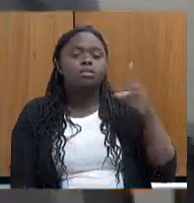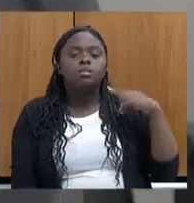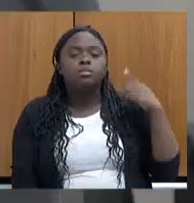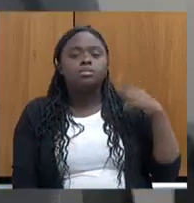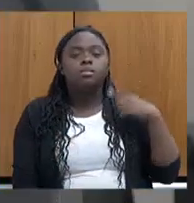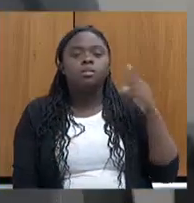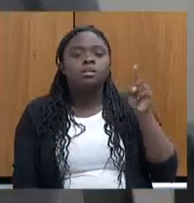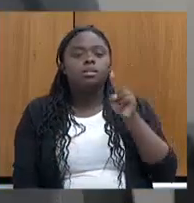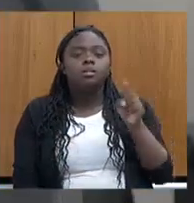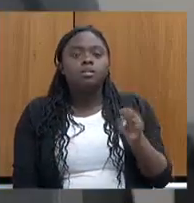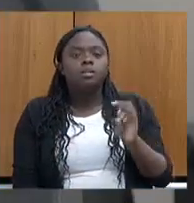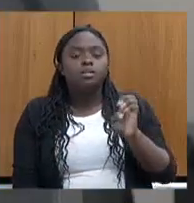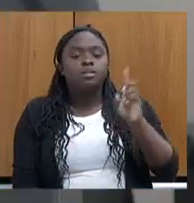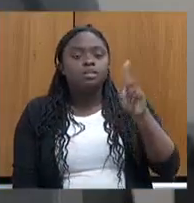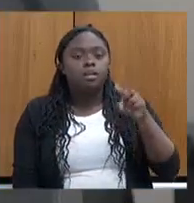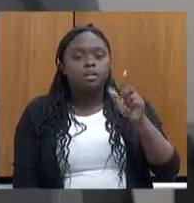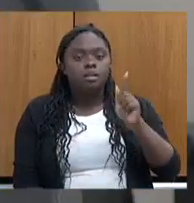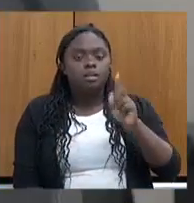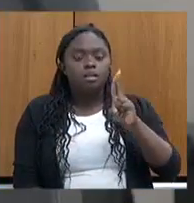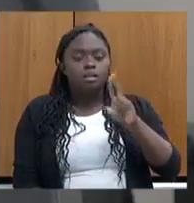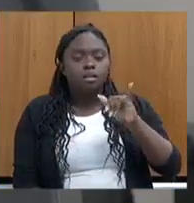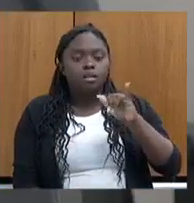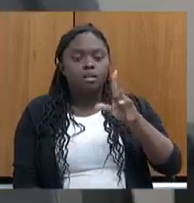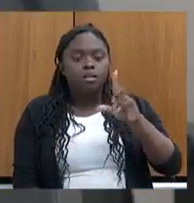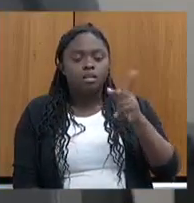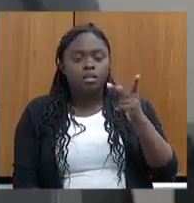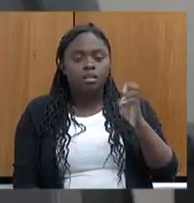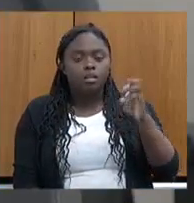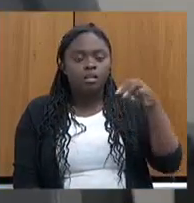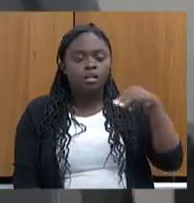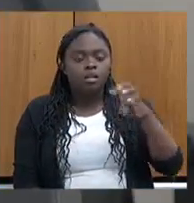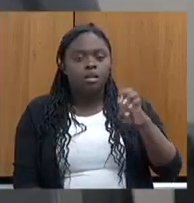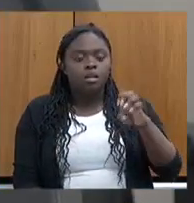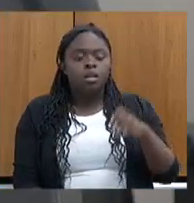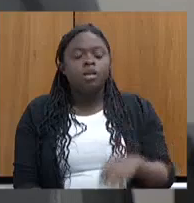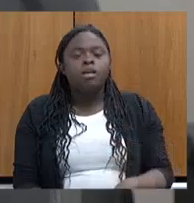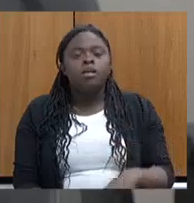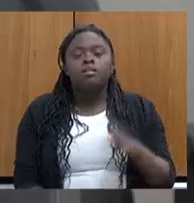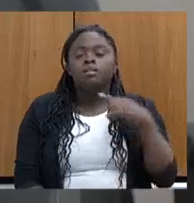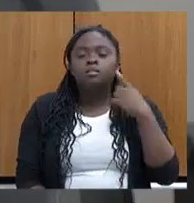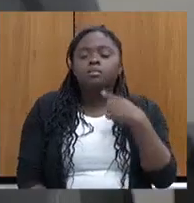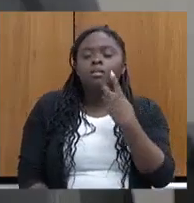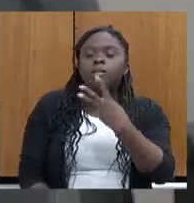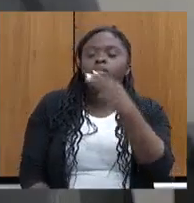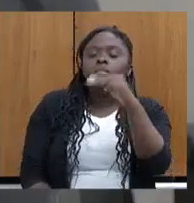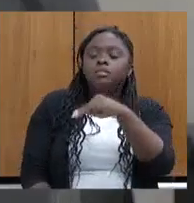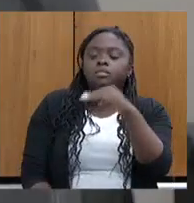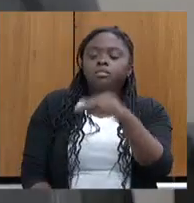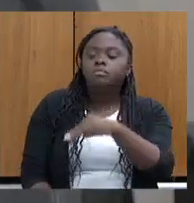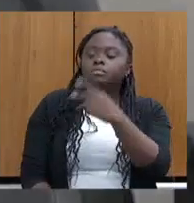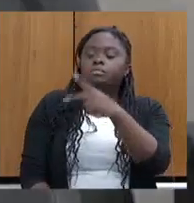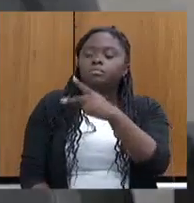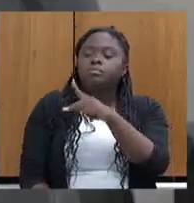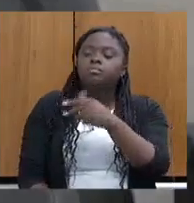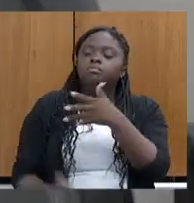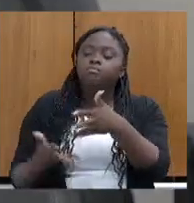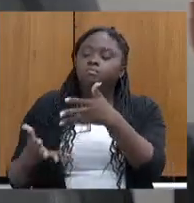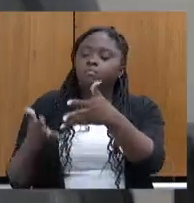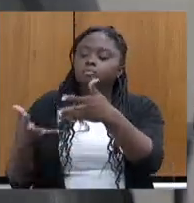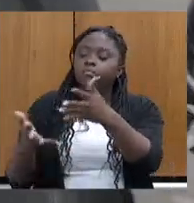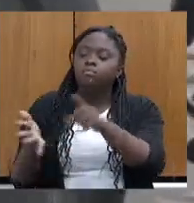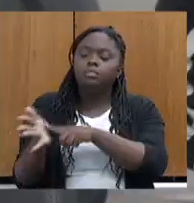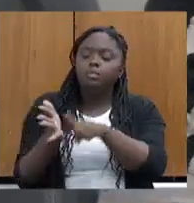Zé Guilherme. Deputado, são três minutos para as suas contribuições,